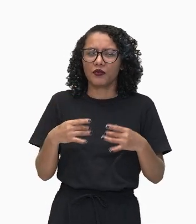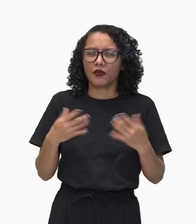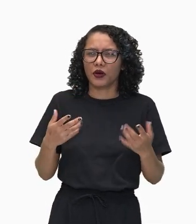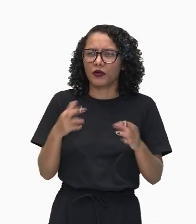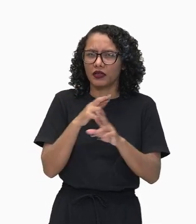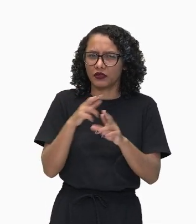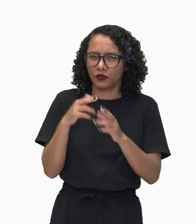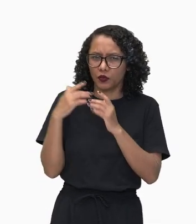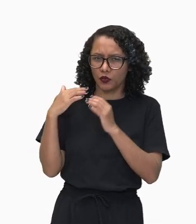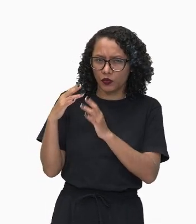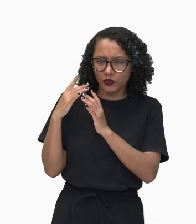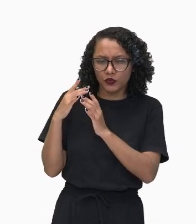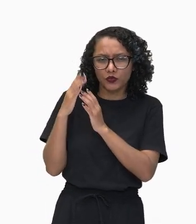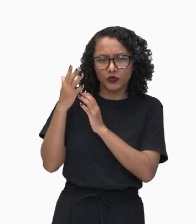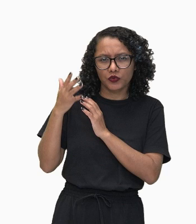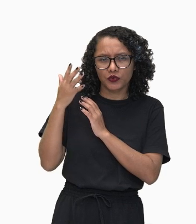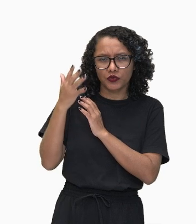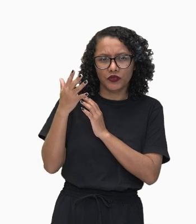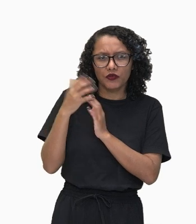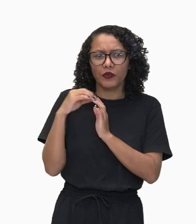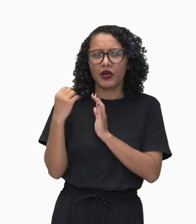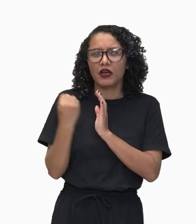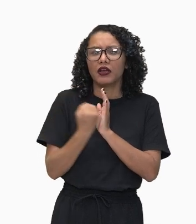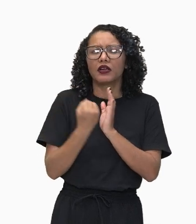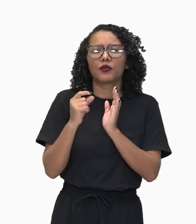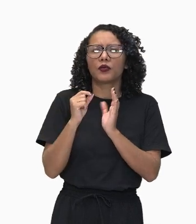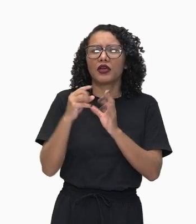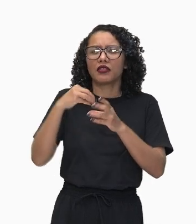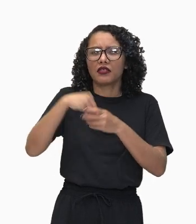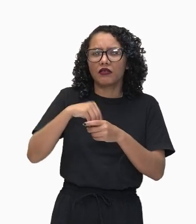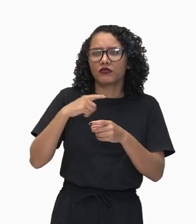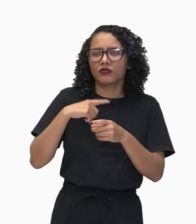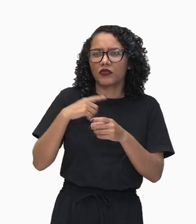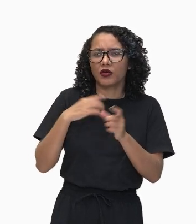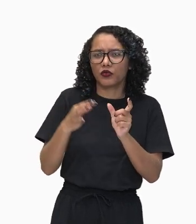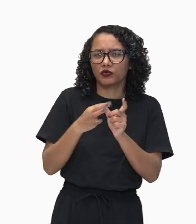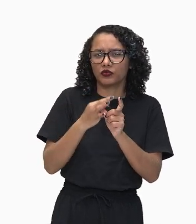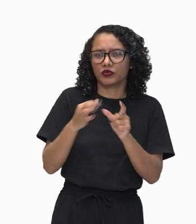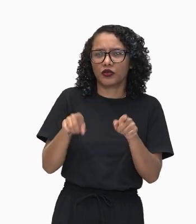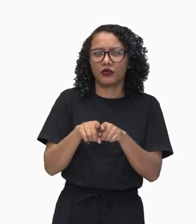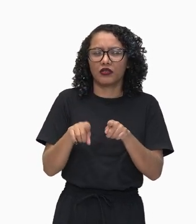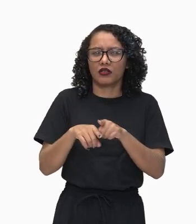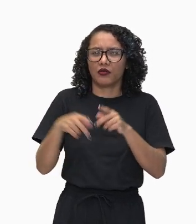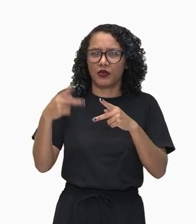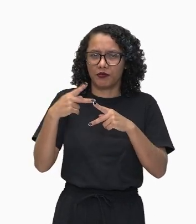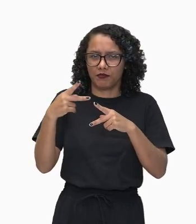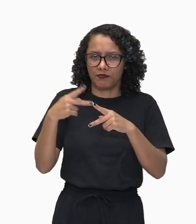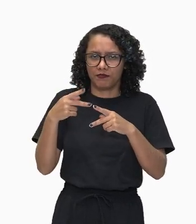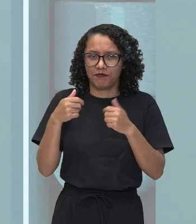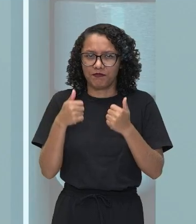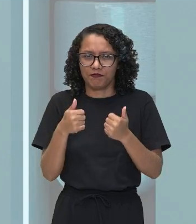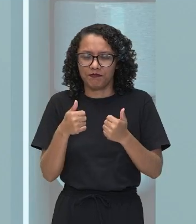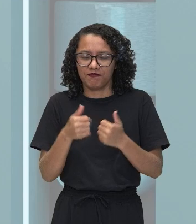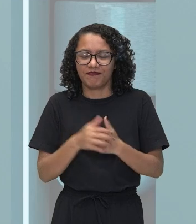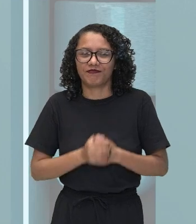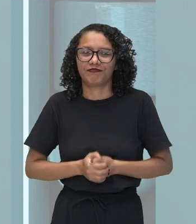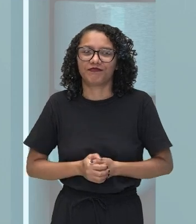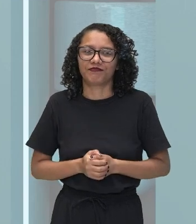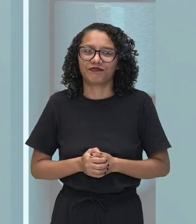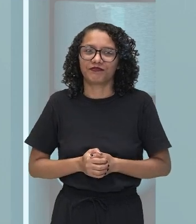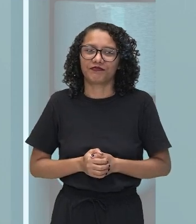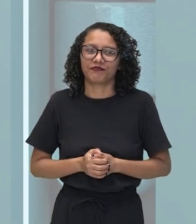relações lógico-discursivas, marcadas por conjunções e preposições.